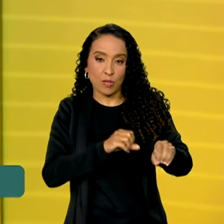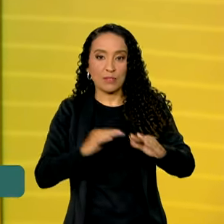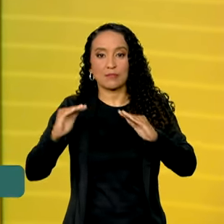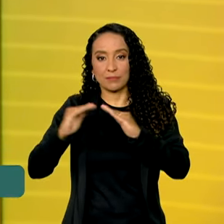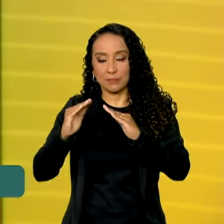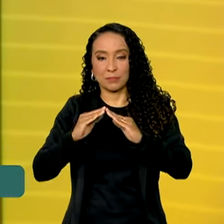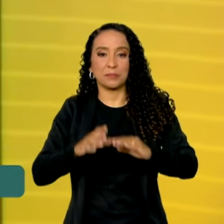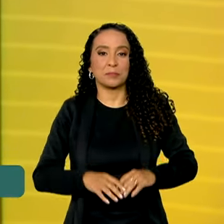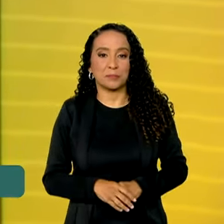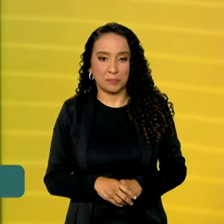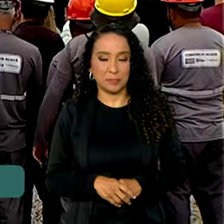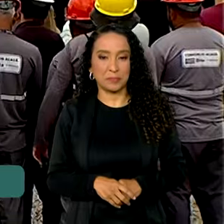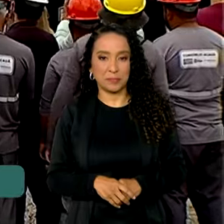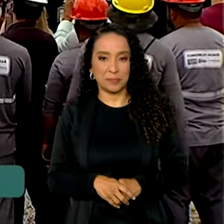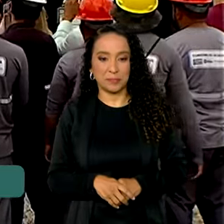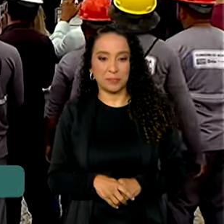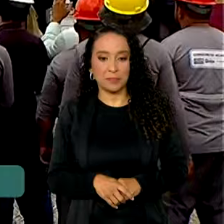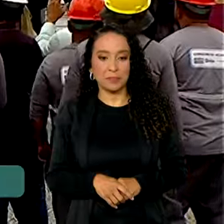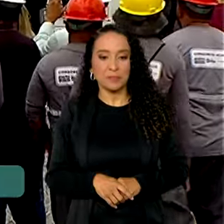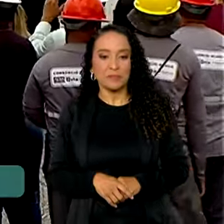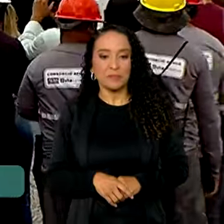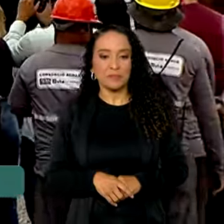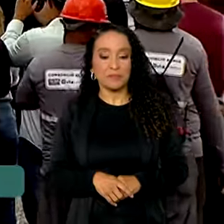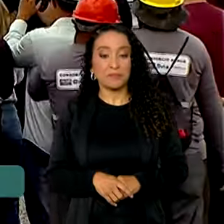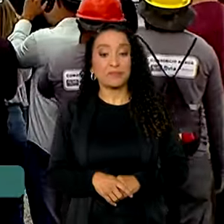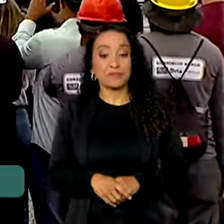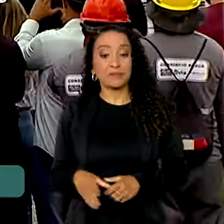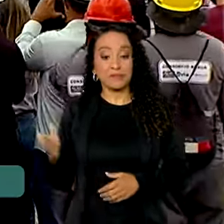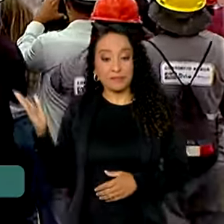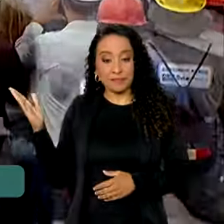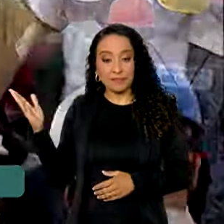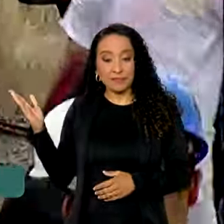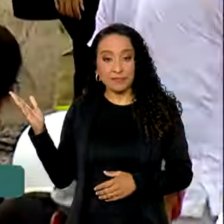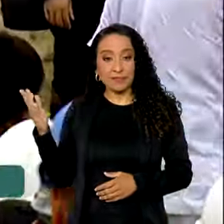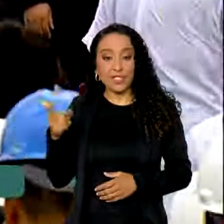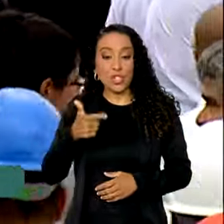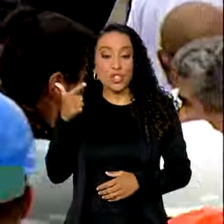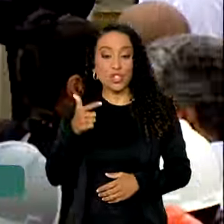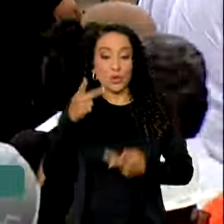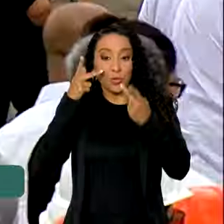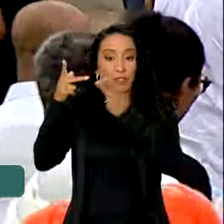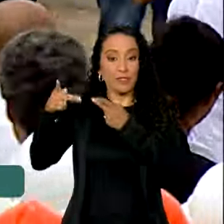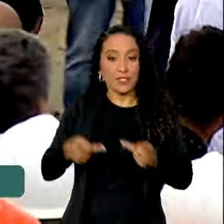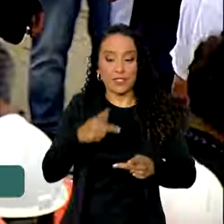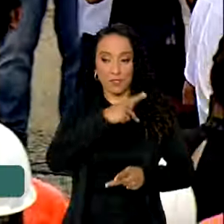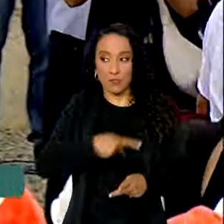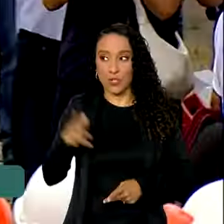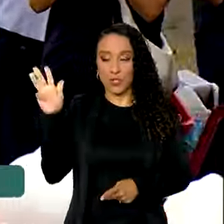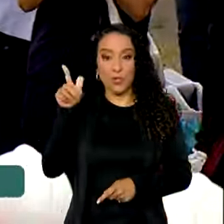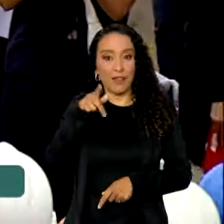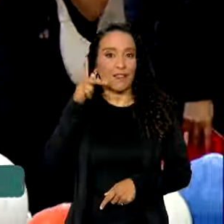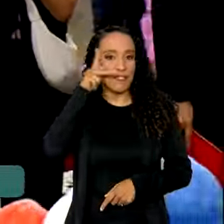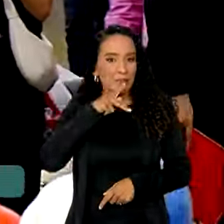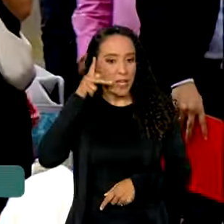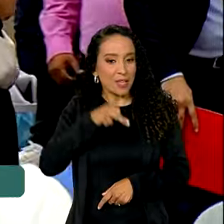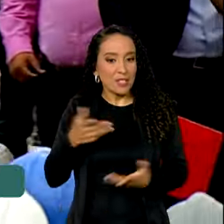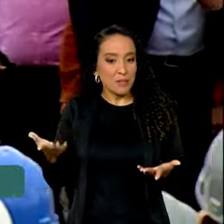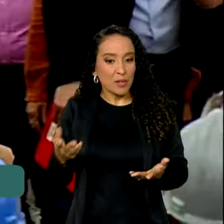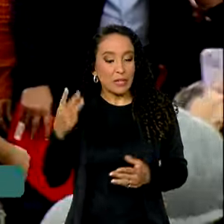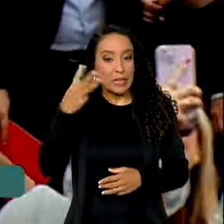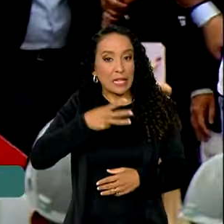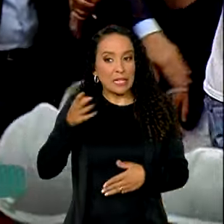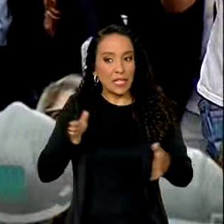e moradia. Esta é a segunda visita do presidente Lula à Paraíba nesse